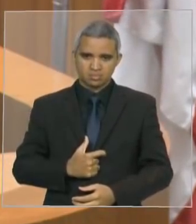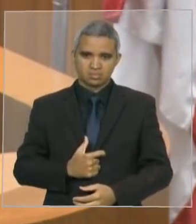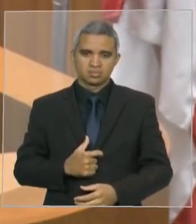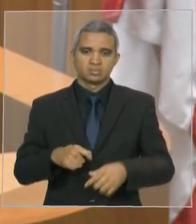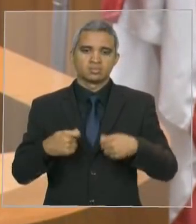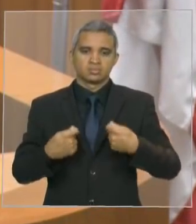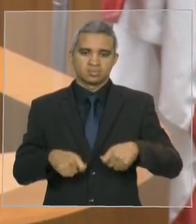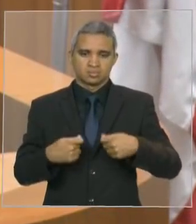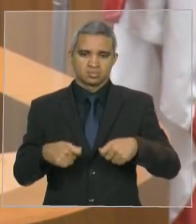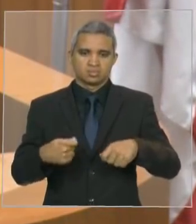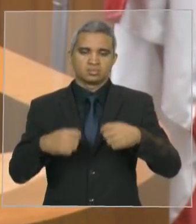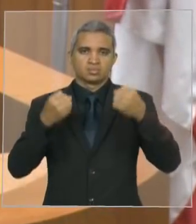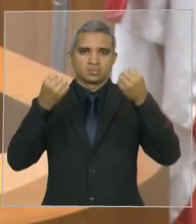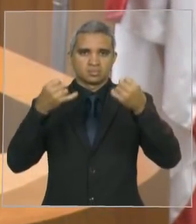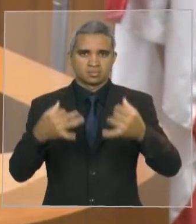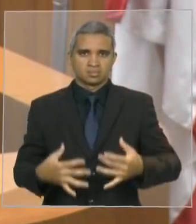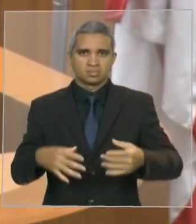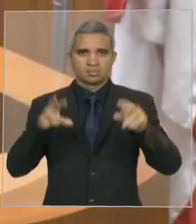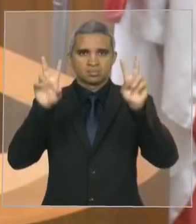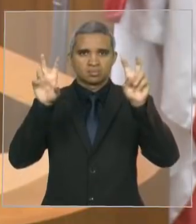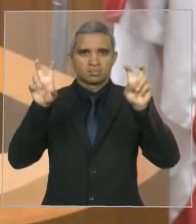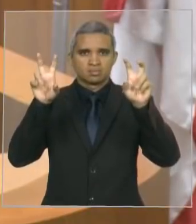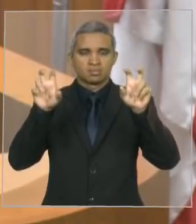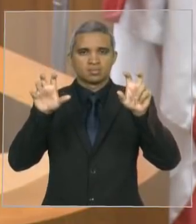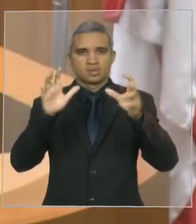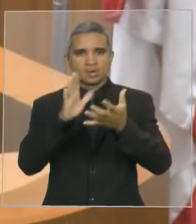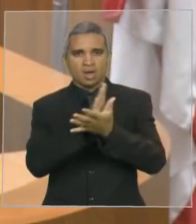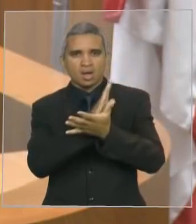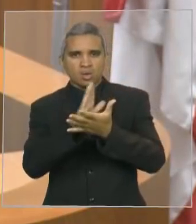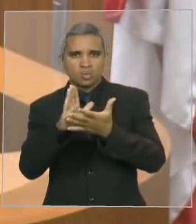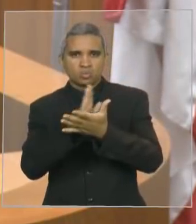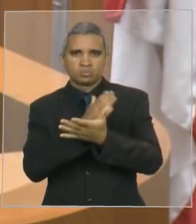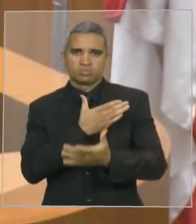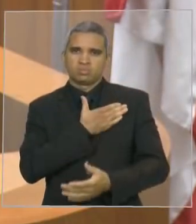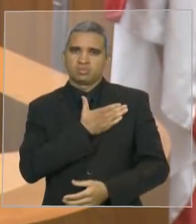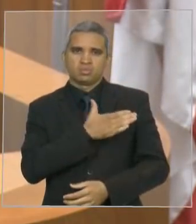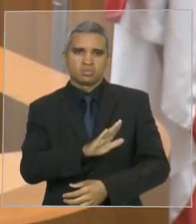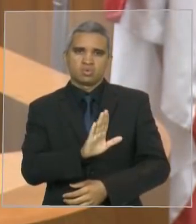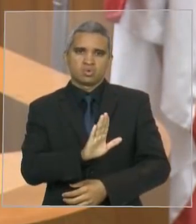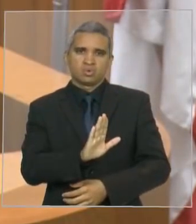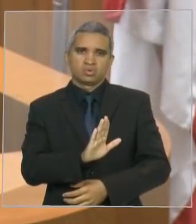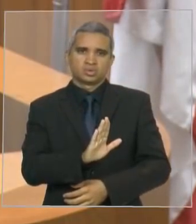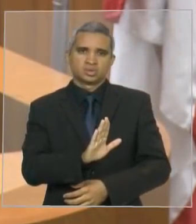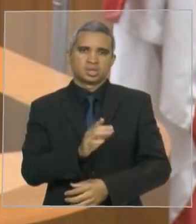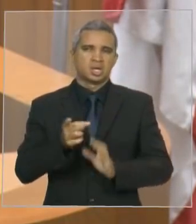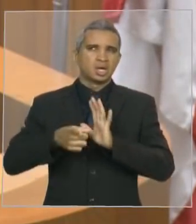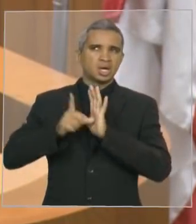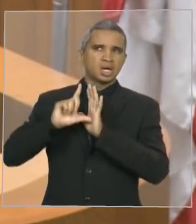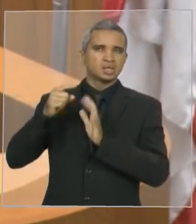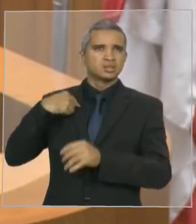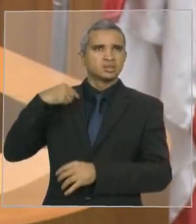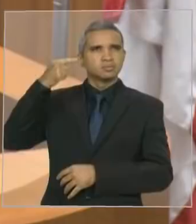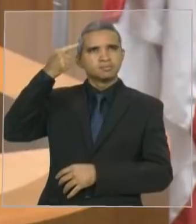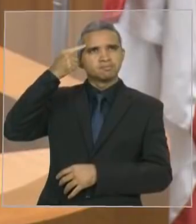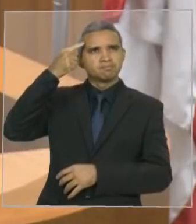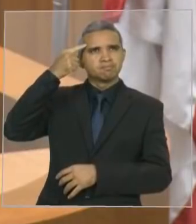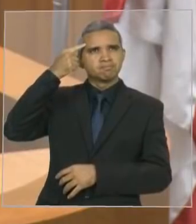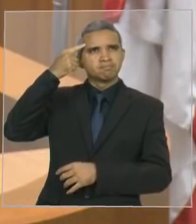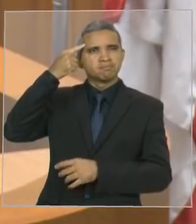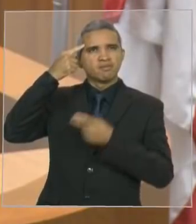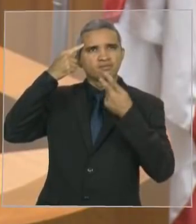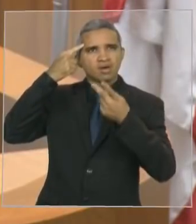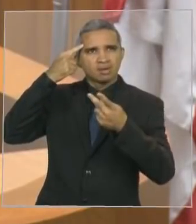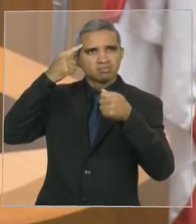assunto talvez desagradável. Até já tinha decidido nem tratar deste assunto, mas como nós somos